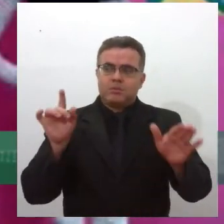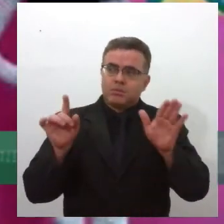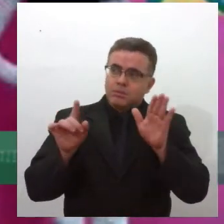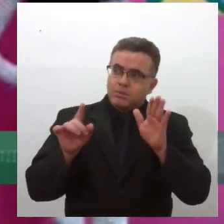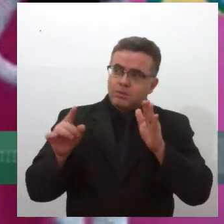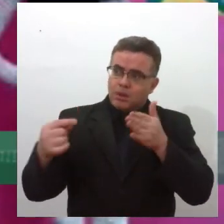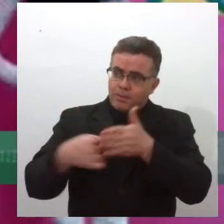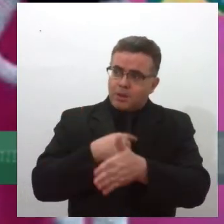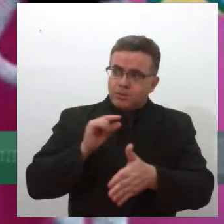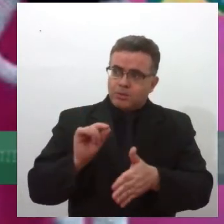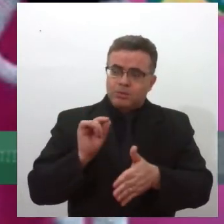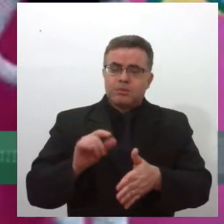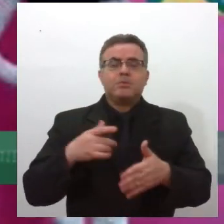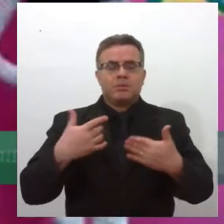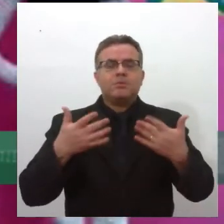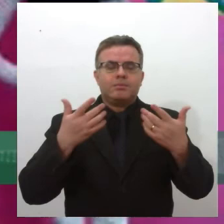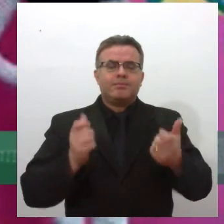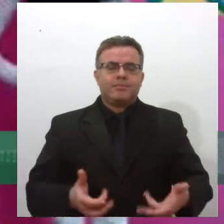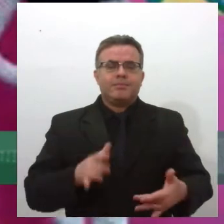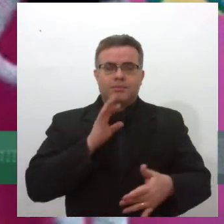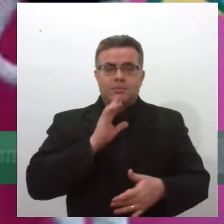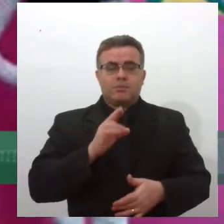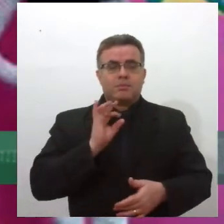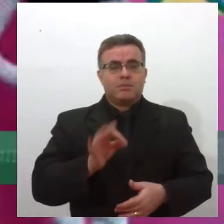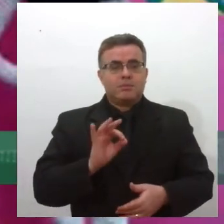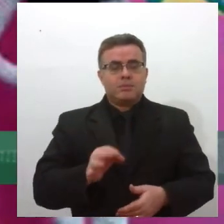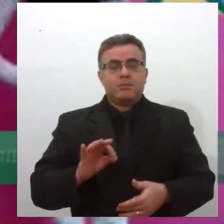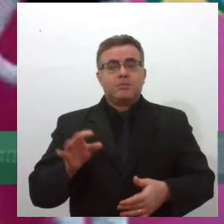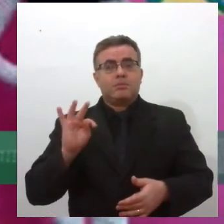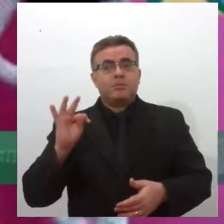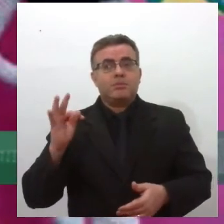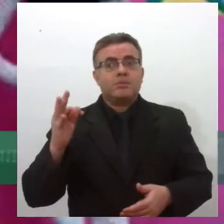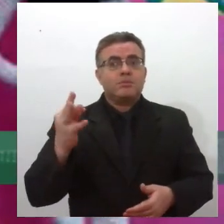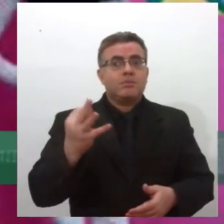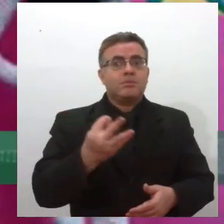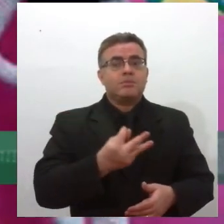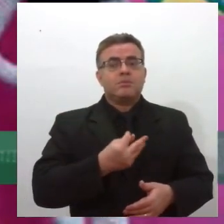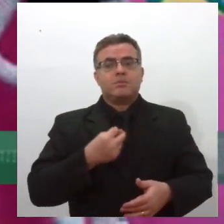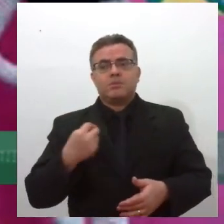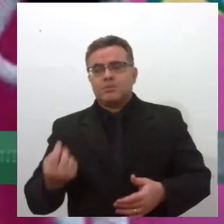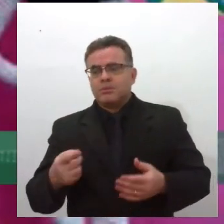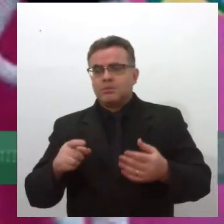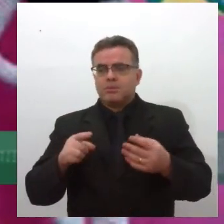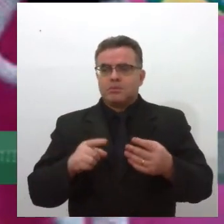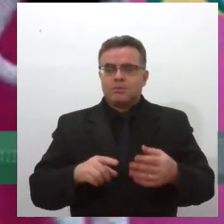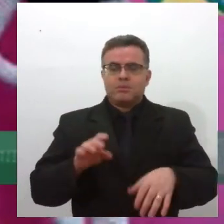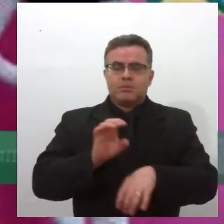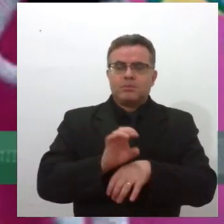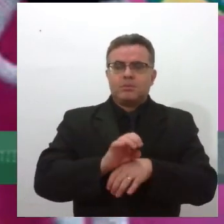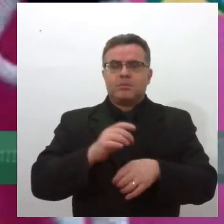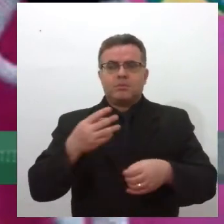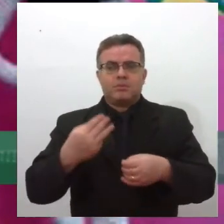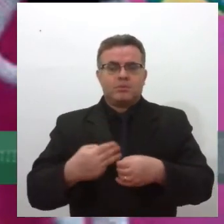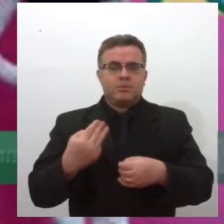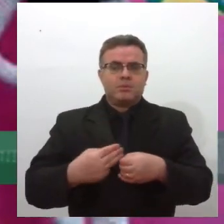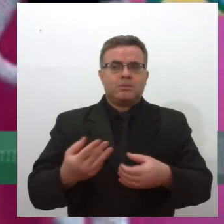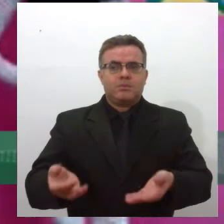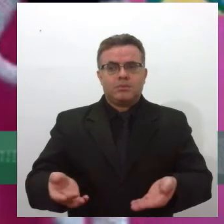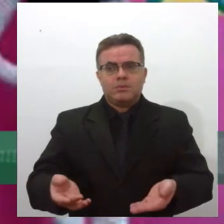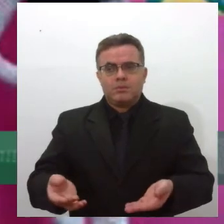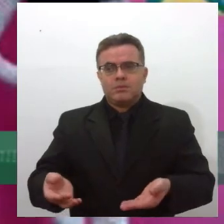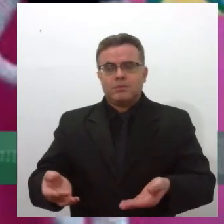é muito importante que em todos os níveis da federação, leis municipais, leis estaduais, leis federais, que a gente